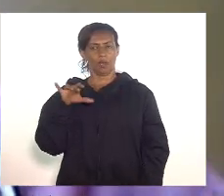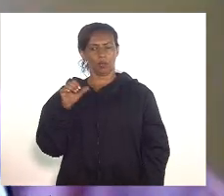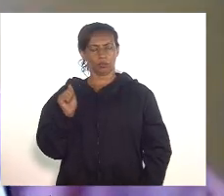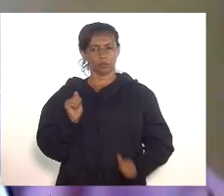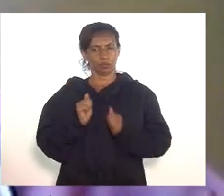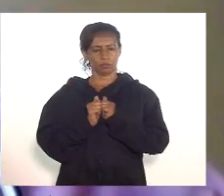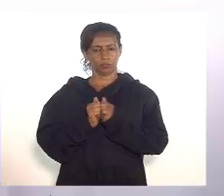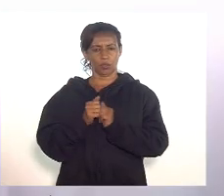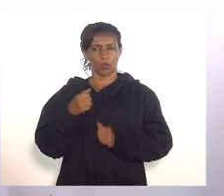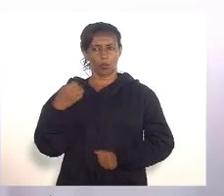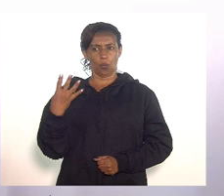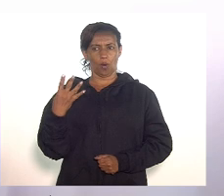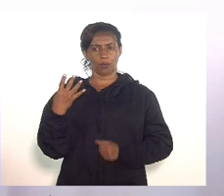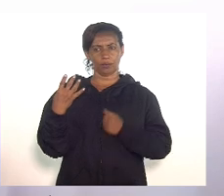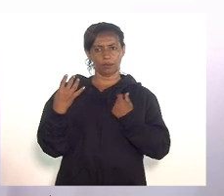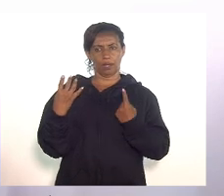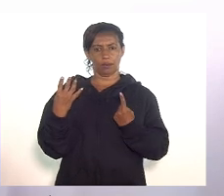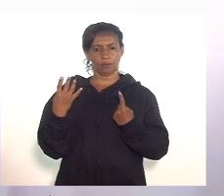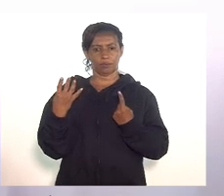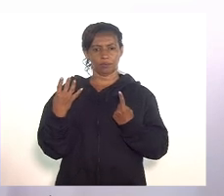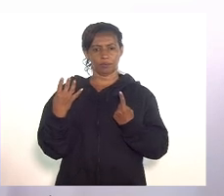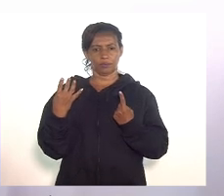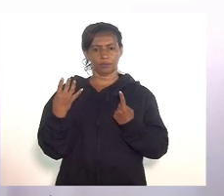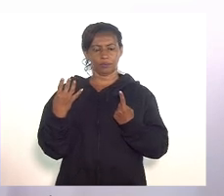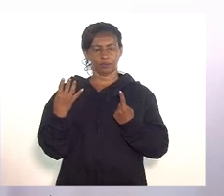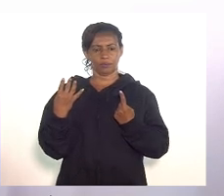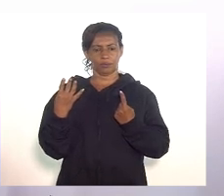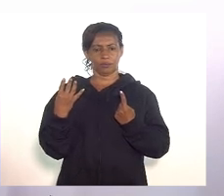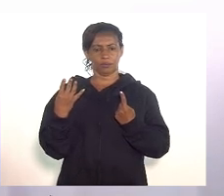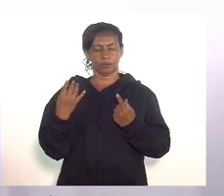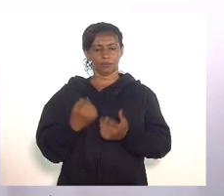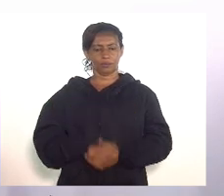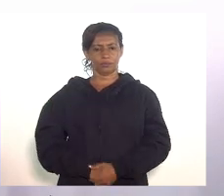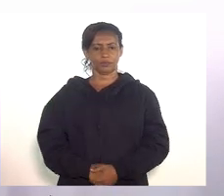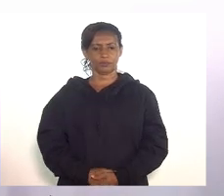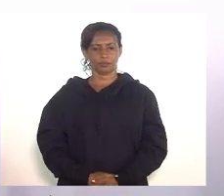4 a 1 pelo voto divergente